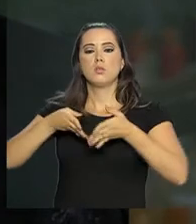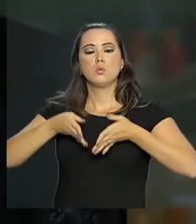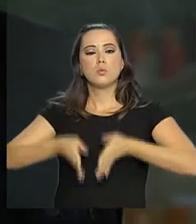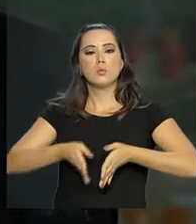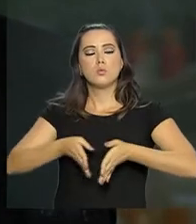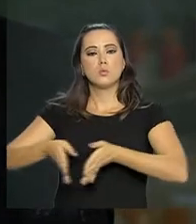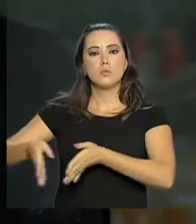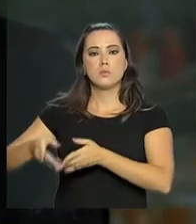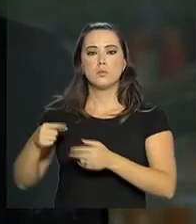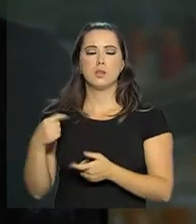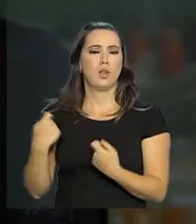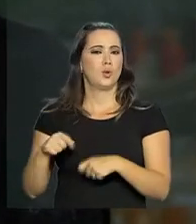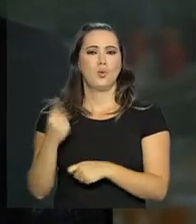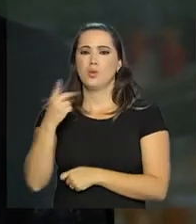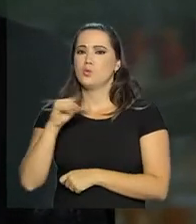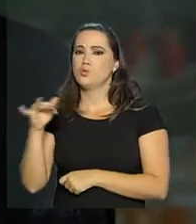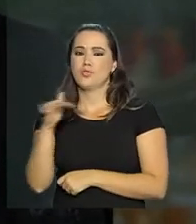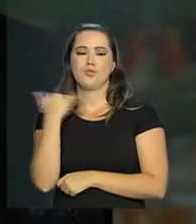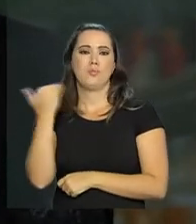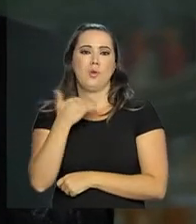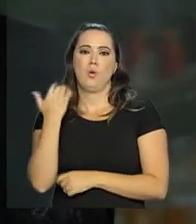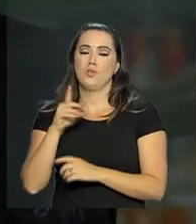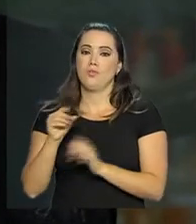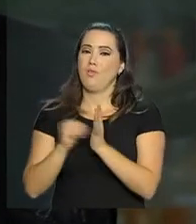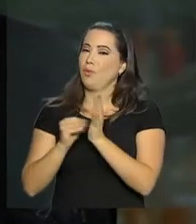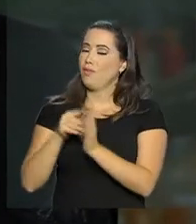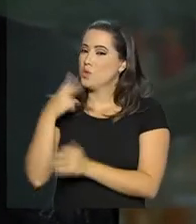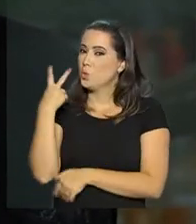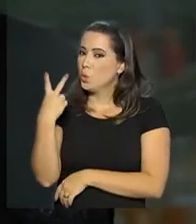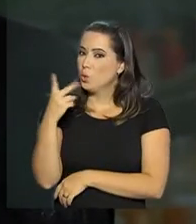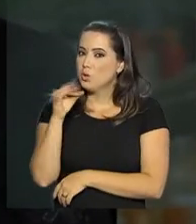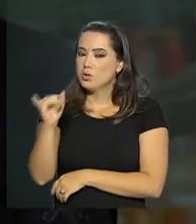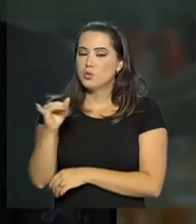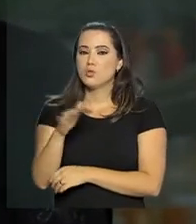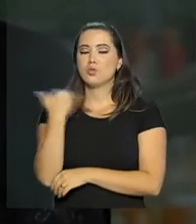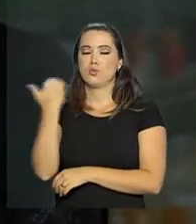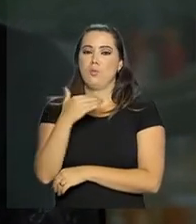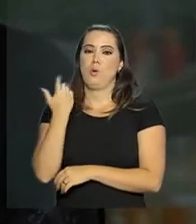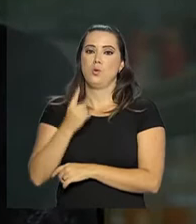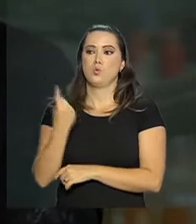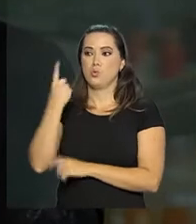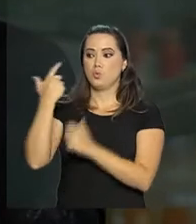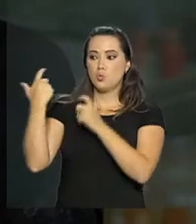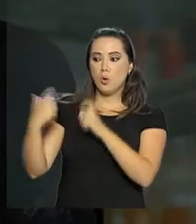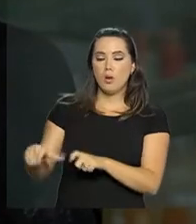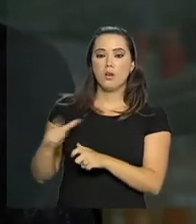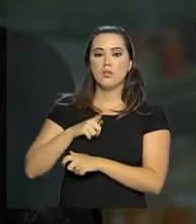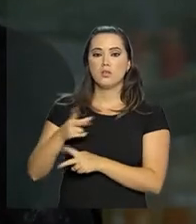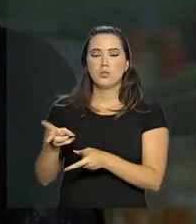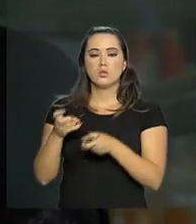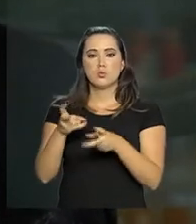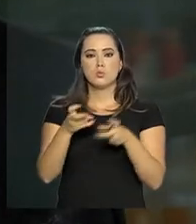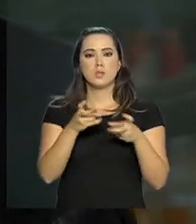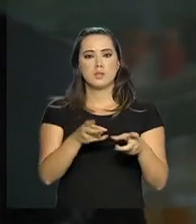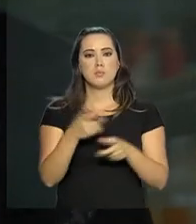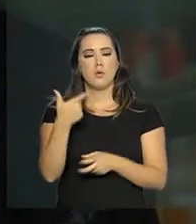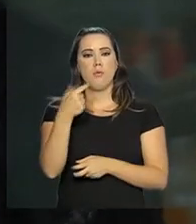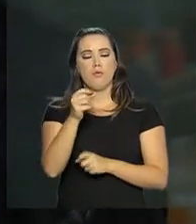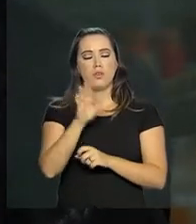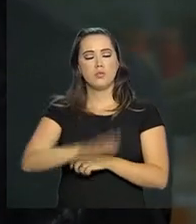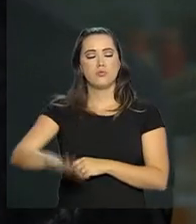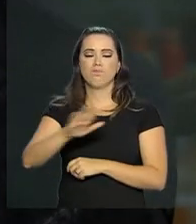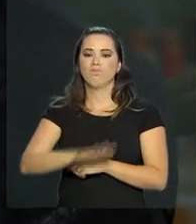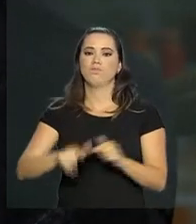precisa enfatizar, não era o dia de finados. Faltava dois dias para finados e num único cemitério a gente identificou 20 crianças trabalhando.